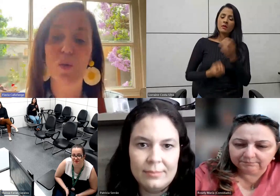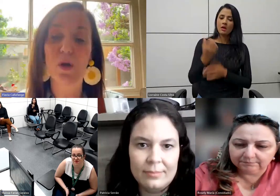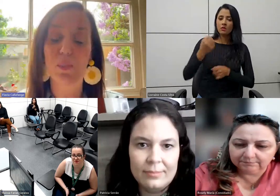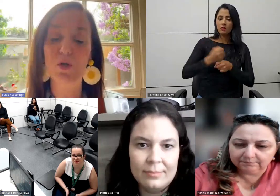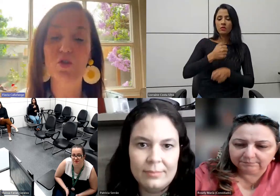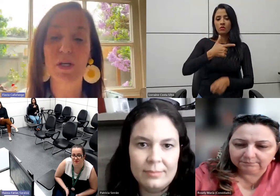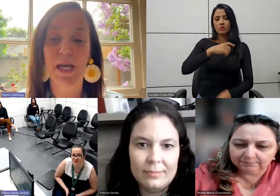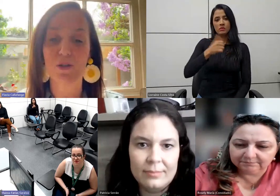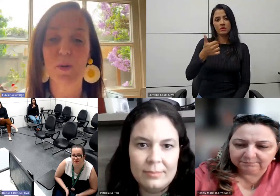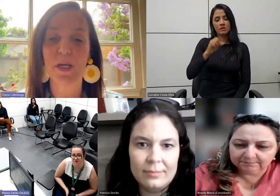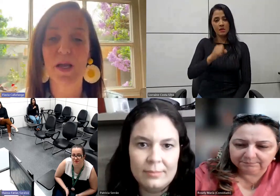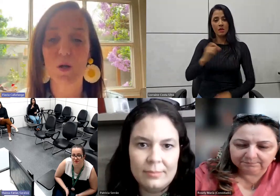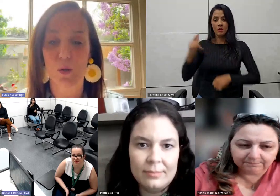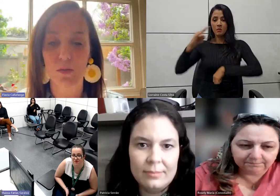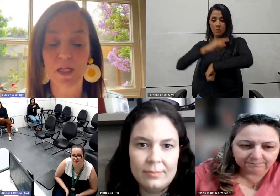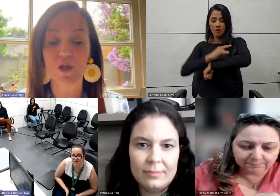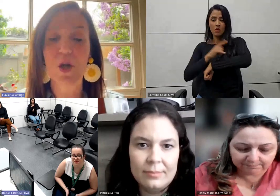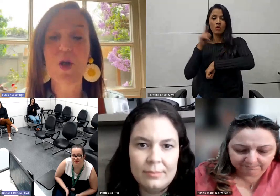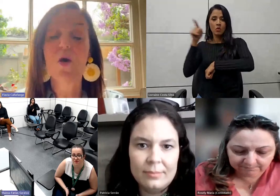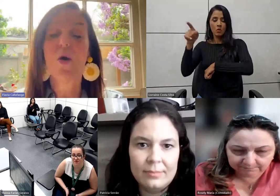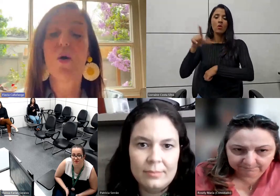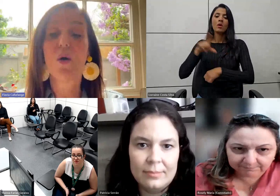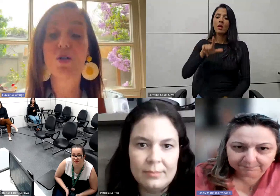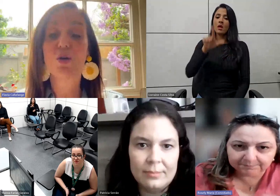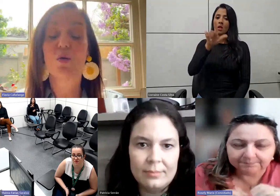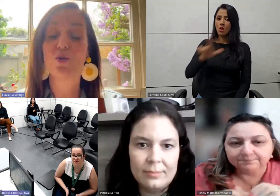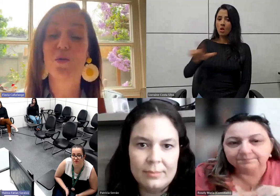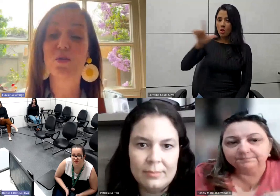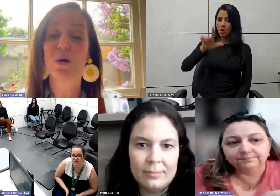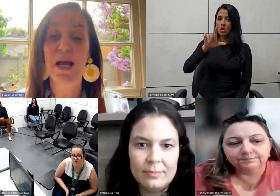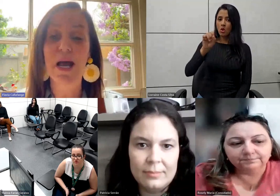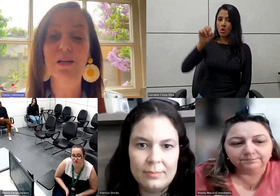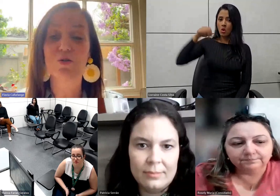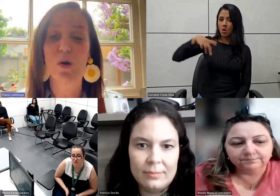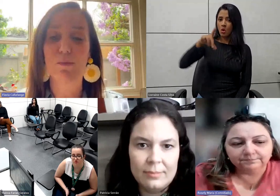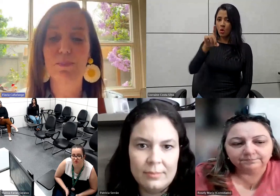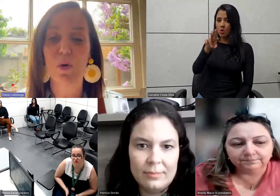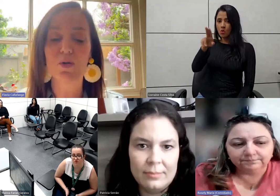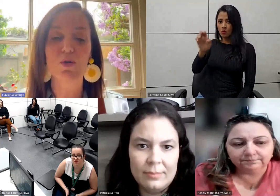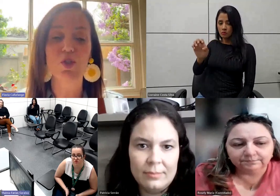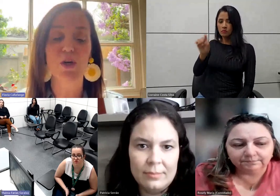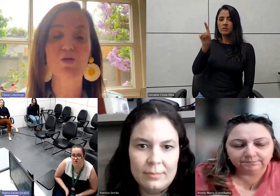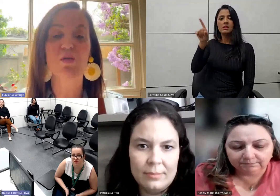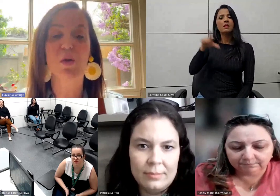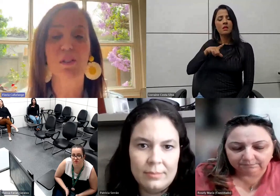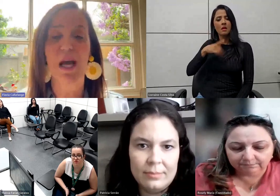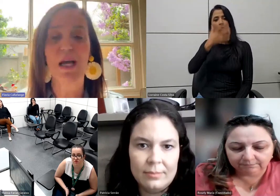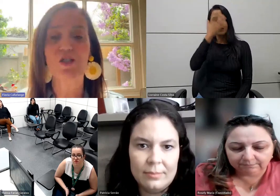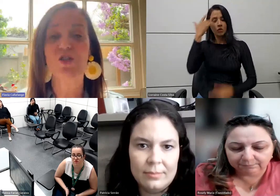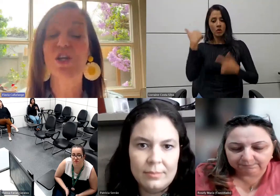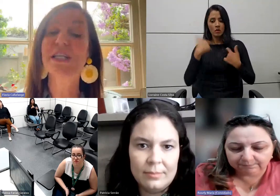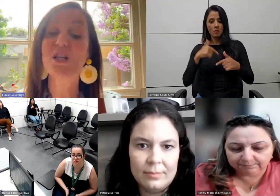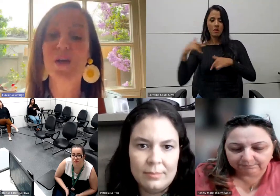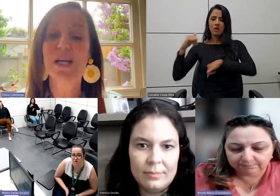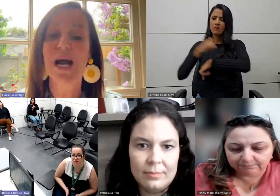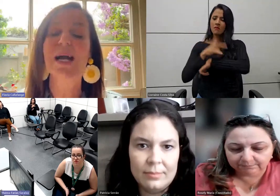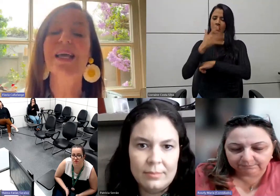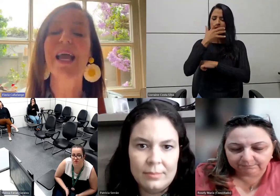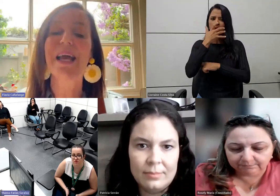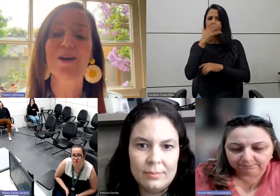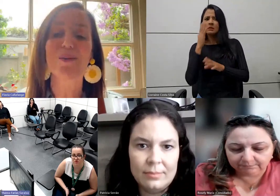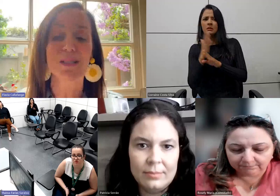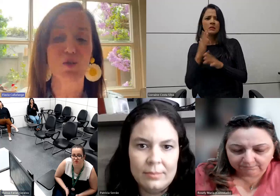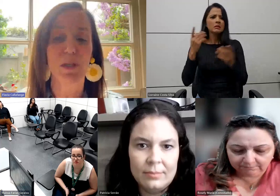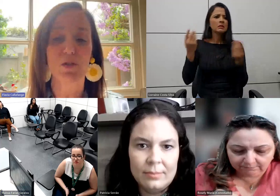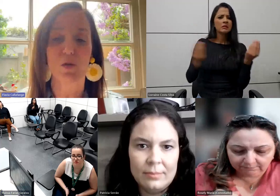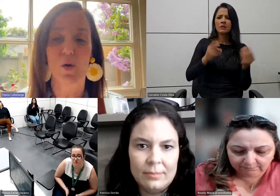2016 no aeroporto de Gatwick, em Londres, onde os funcionários do aeroporto tinham dificuldade de identificar